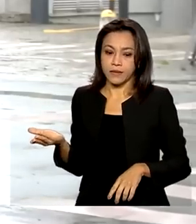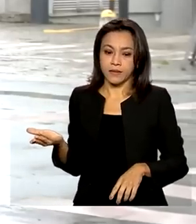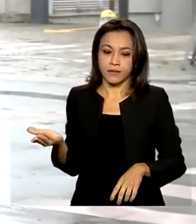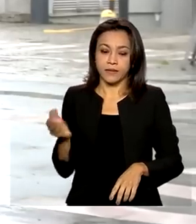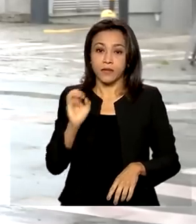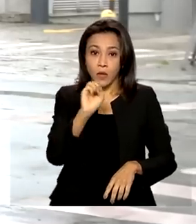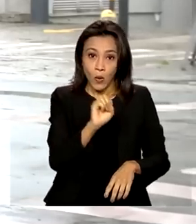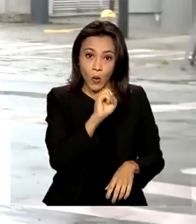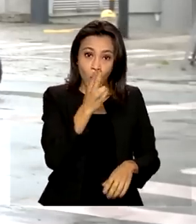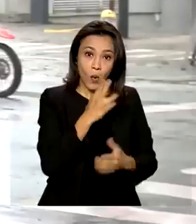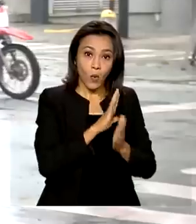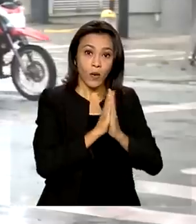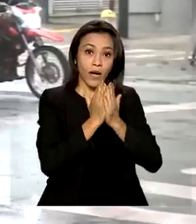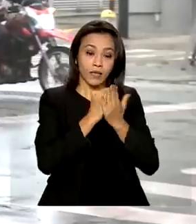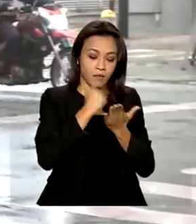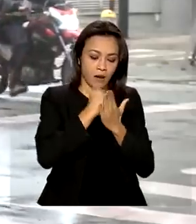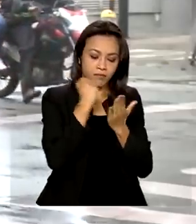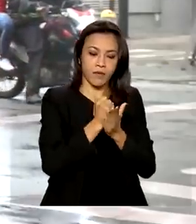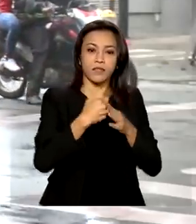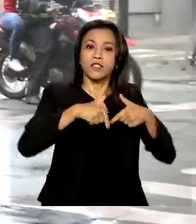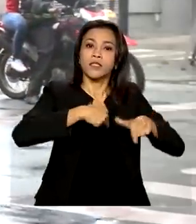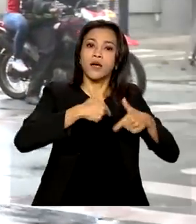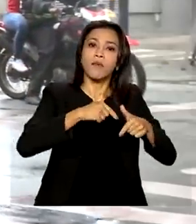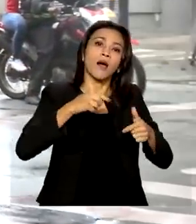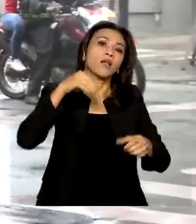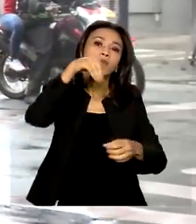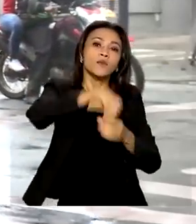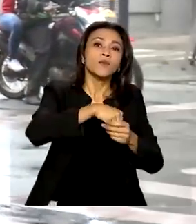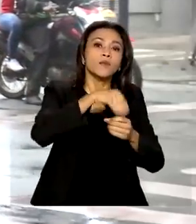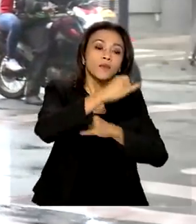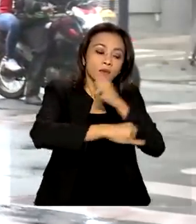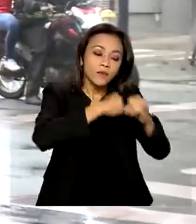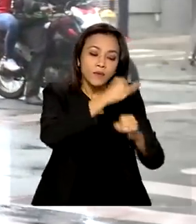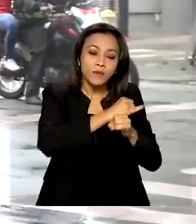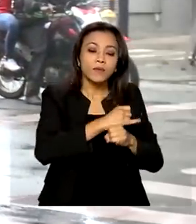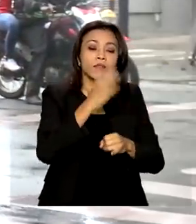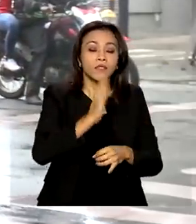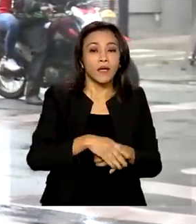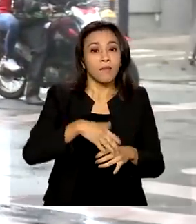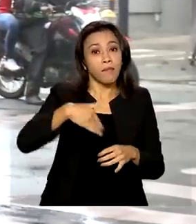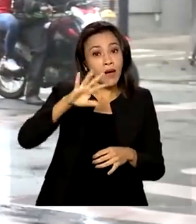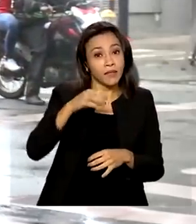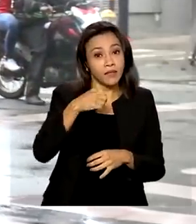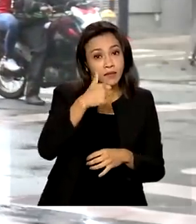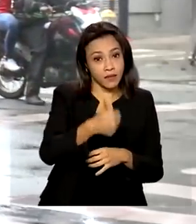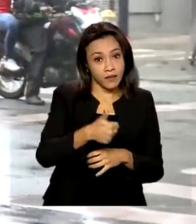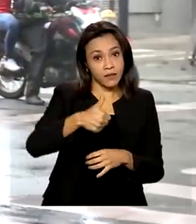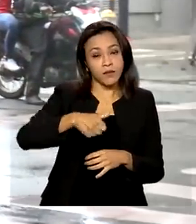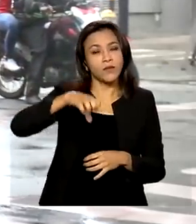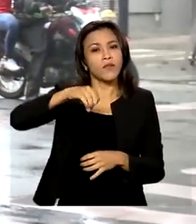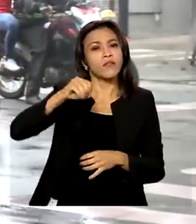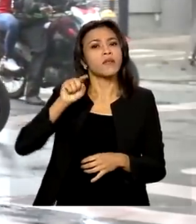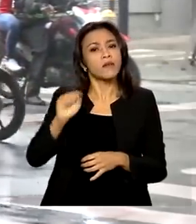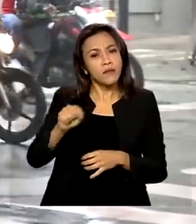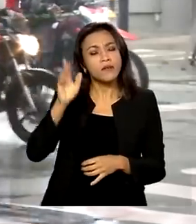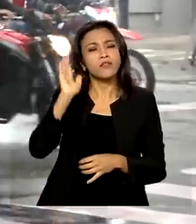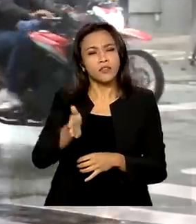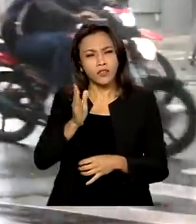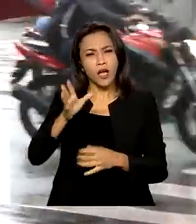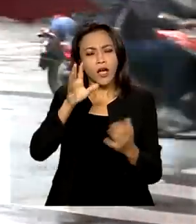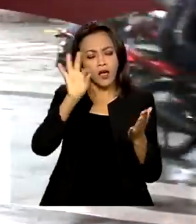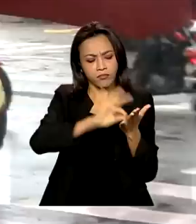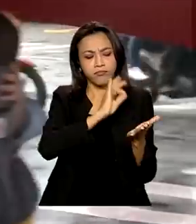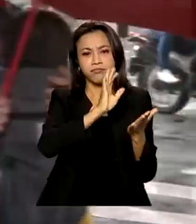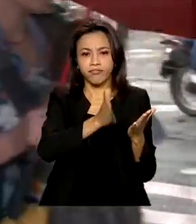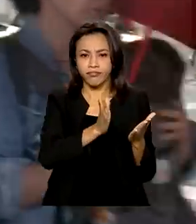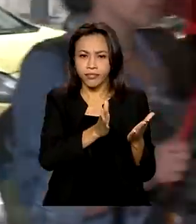pela carteira de trabalho digital. No primeiro lote, mais de 190 mil caminhoneiros foram habilitados e receberam os pagamentos referentes a